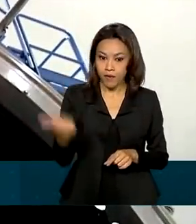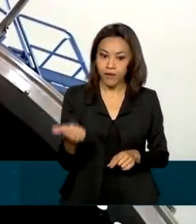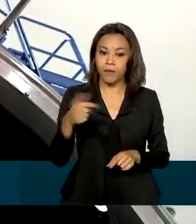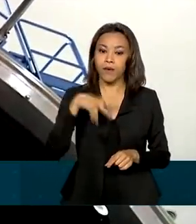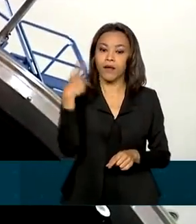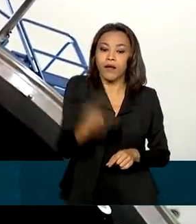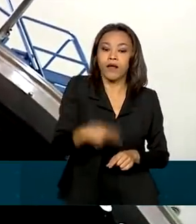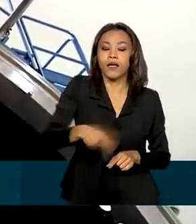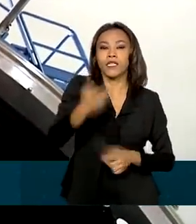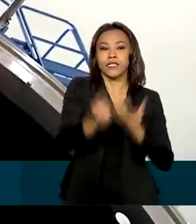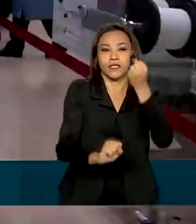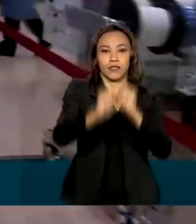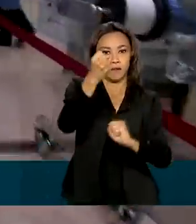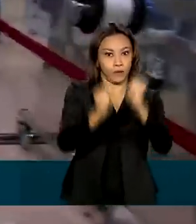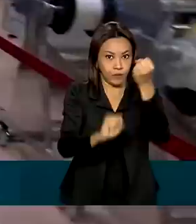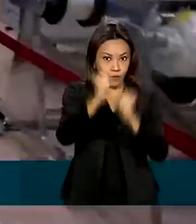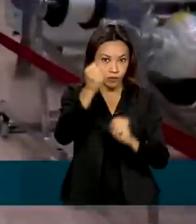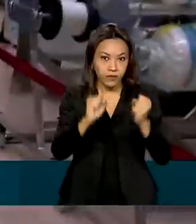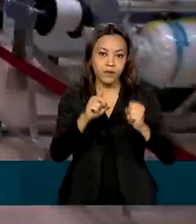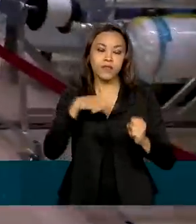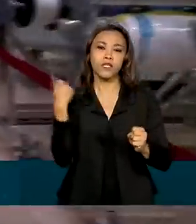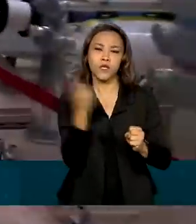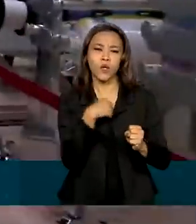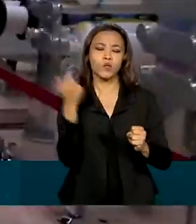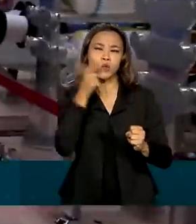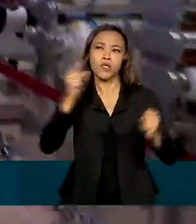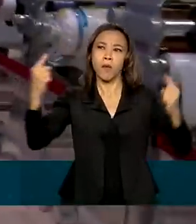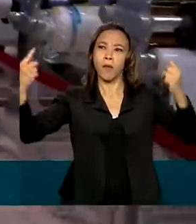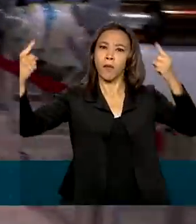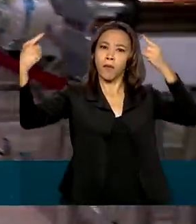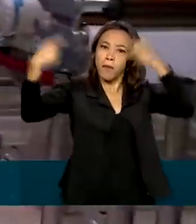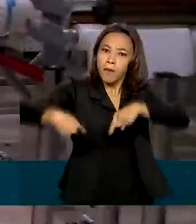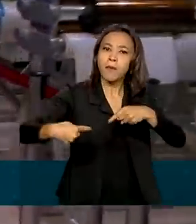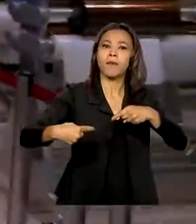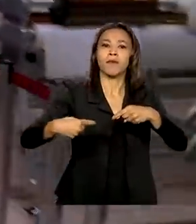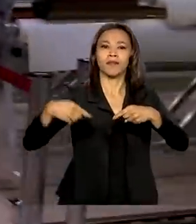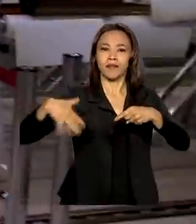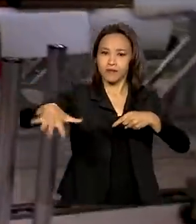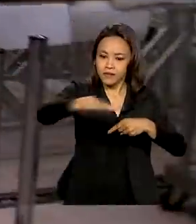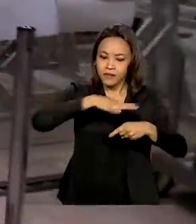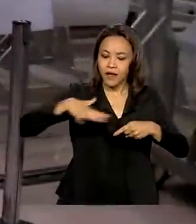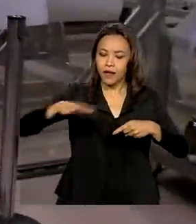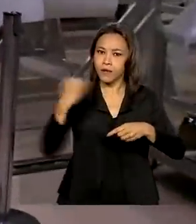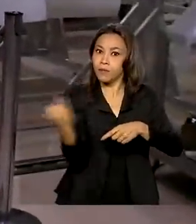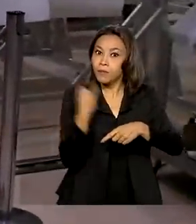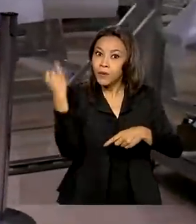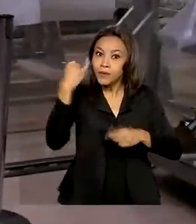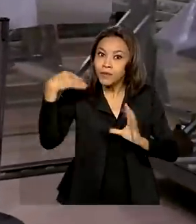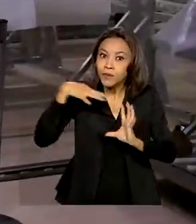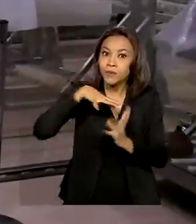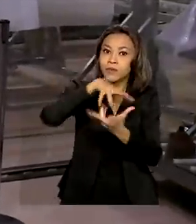indústria, de forma que nós possamos competir nesse mercado tão importante no mundo como um todo.